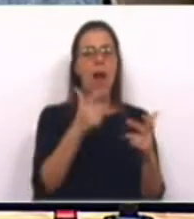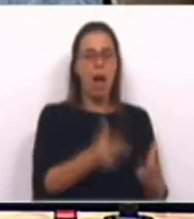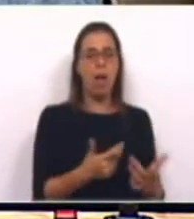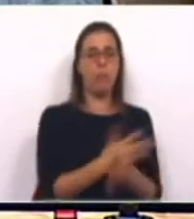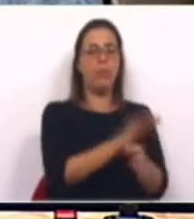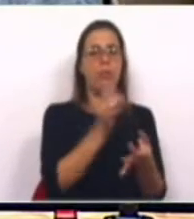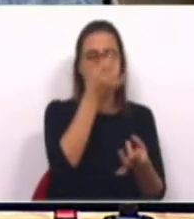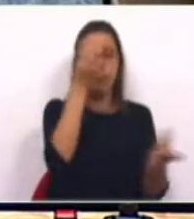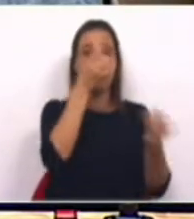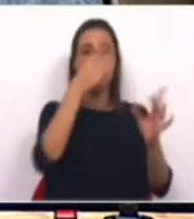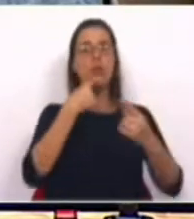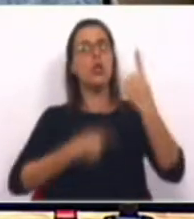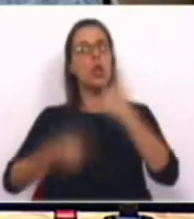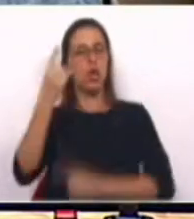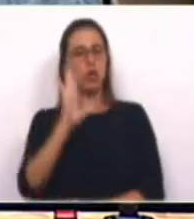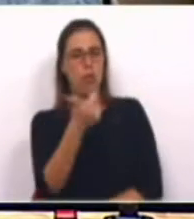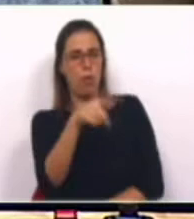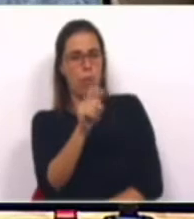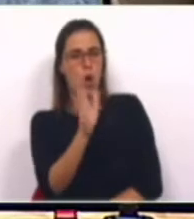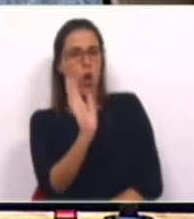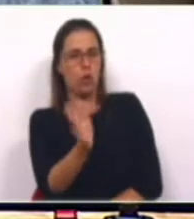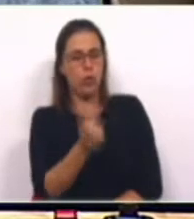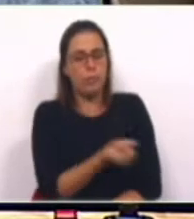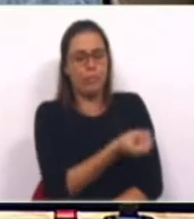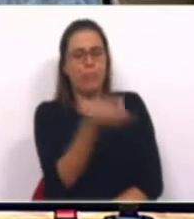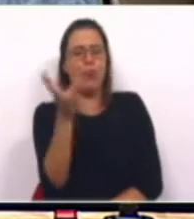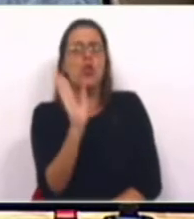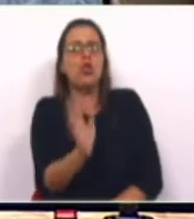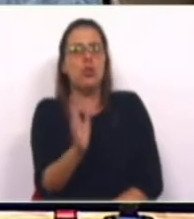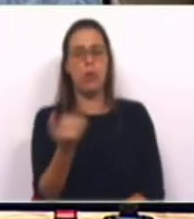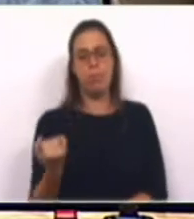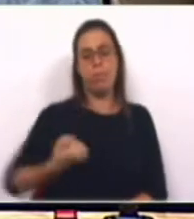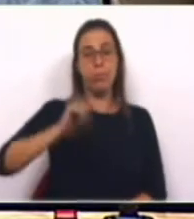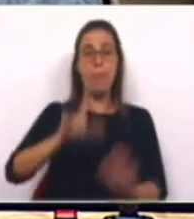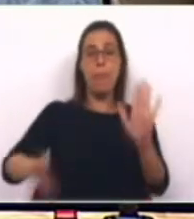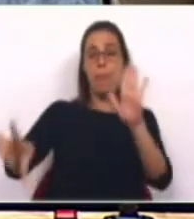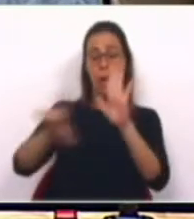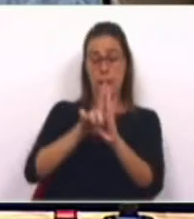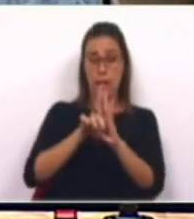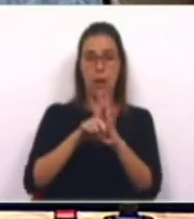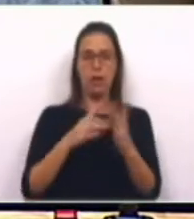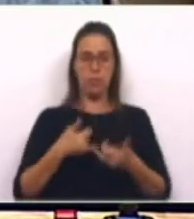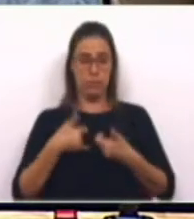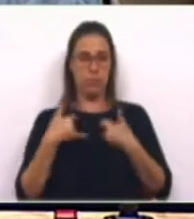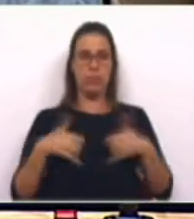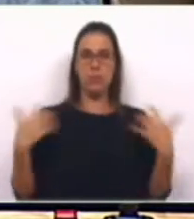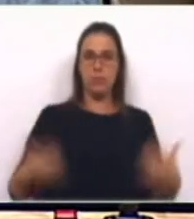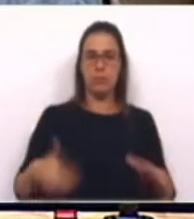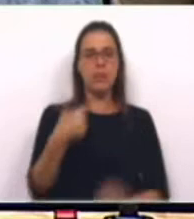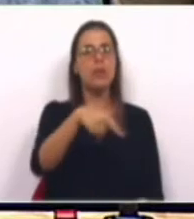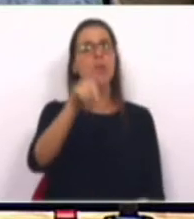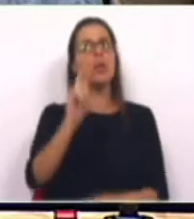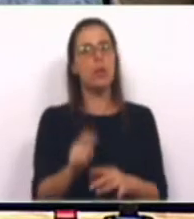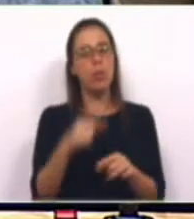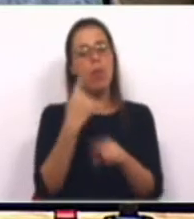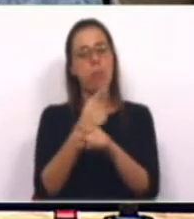já foi denunciada pelo Bloco de Esquerda várias vezes. O incumprimento da legislação é gritante. O Bloco de